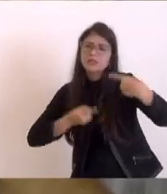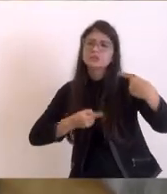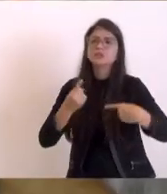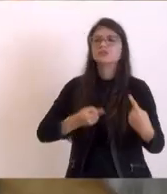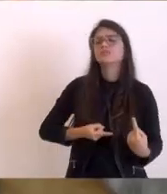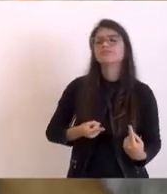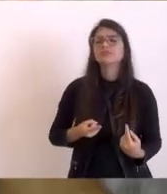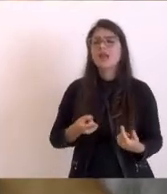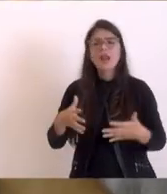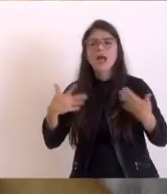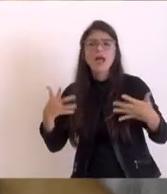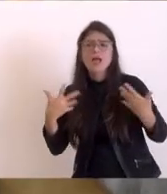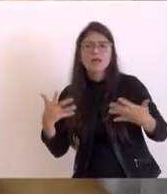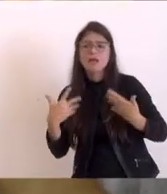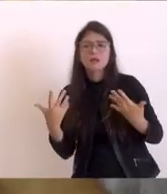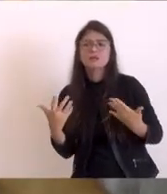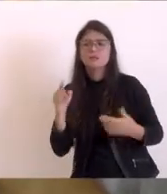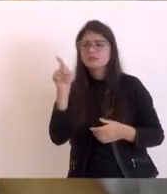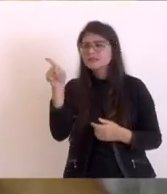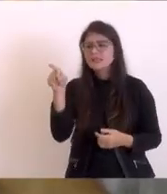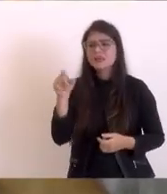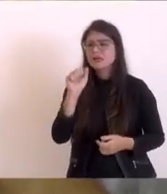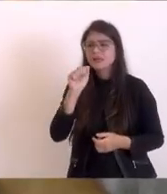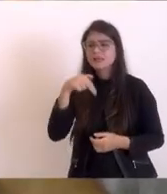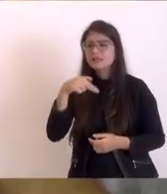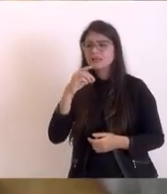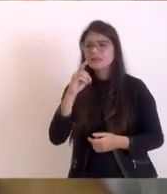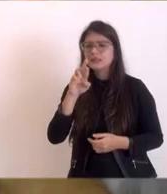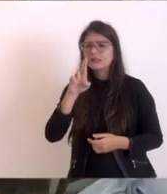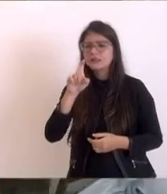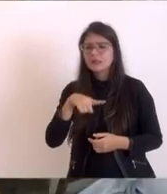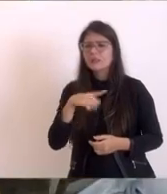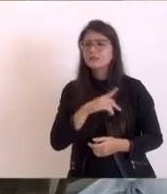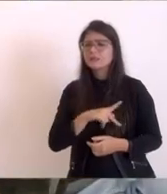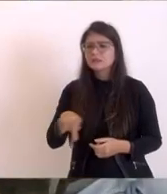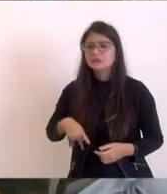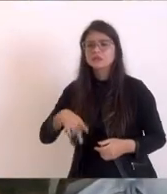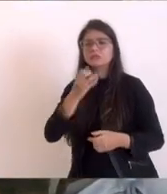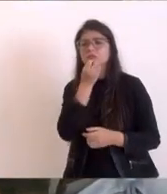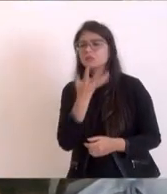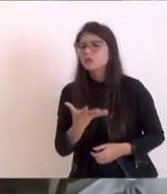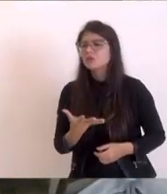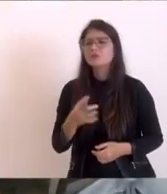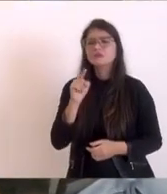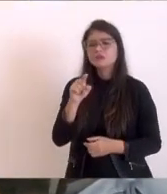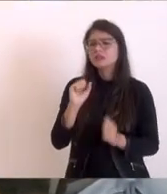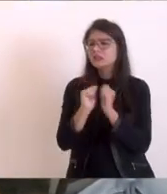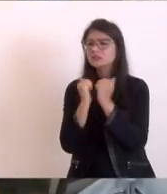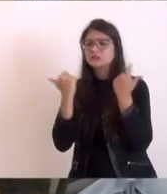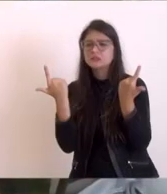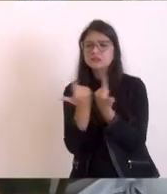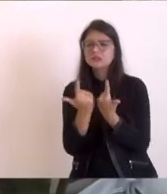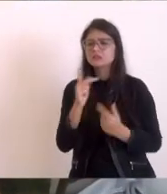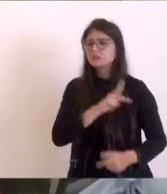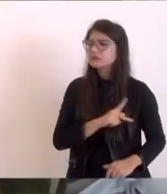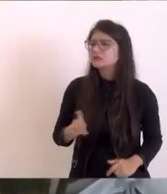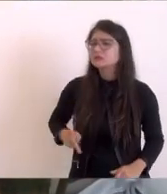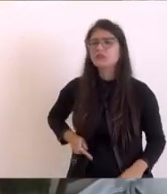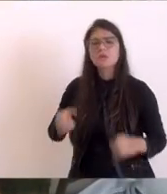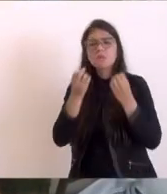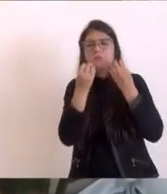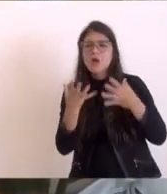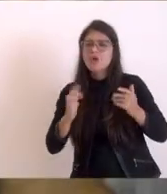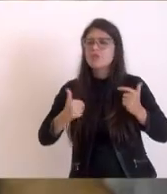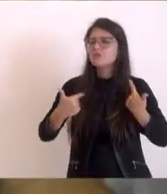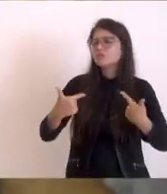com muita alegria, saber que você está puxando, você está desenvolvendo essa área, você tem sido, sua atuação como presidente da Assembleia tem sido ímpar aí na